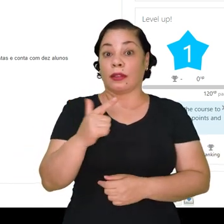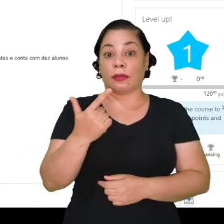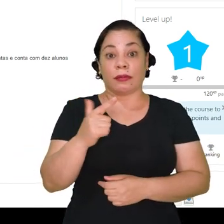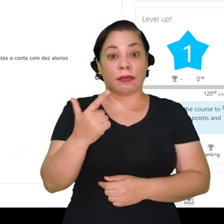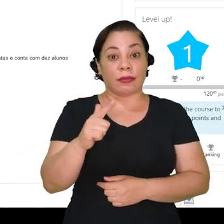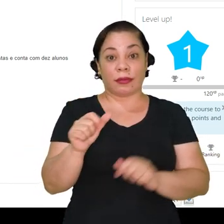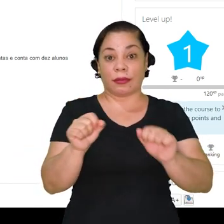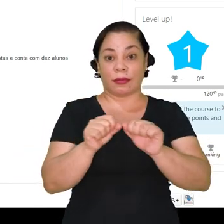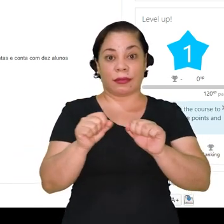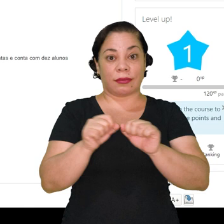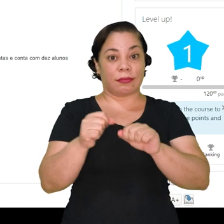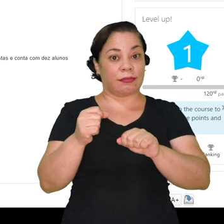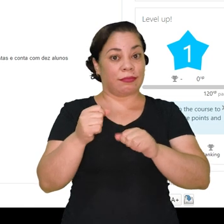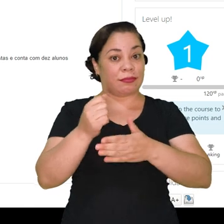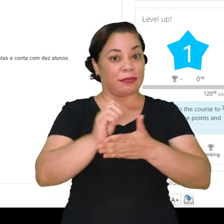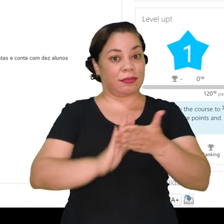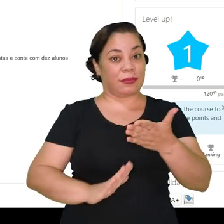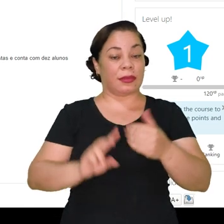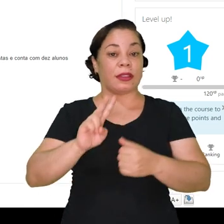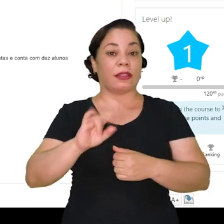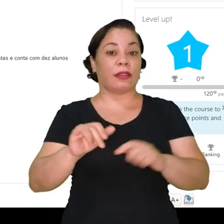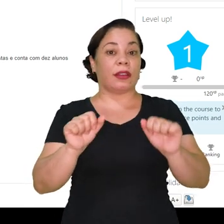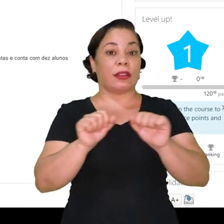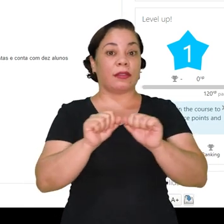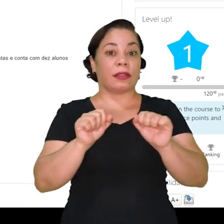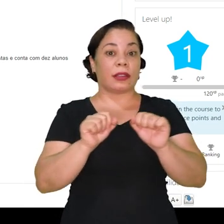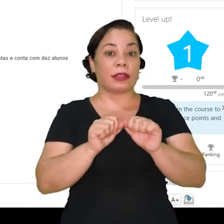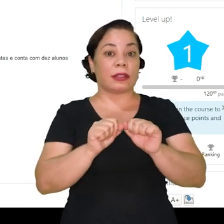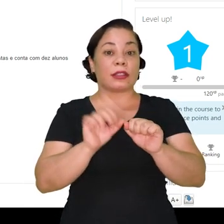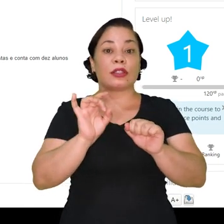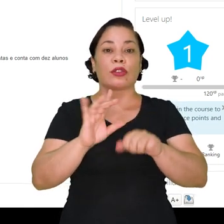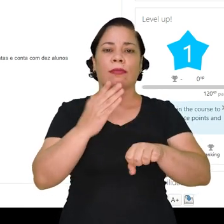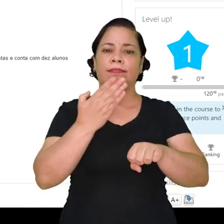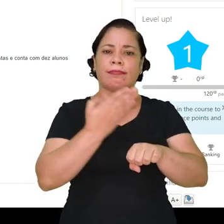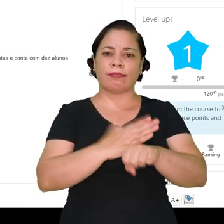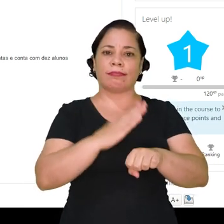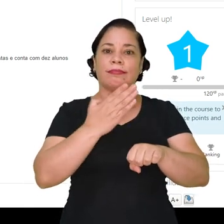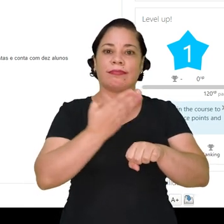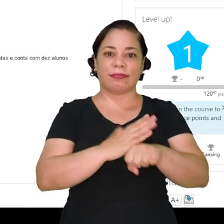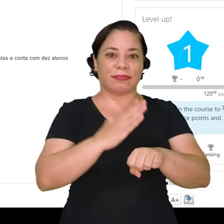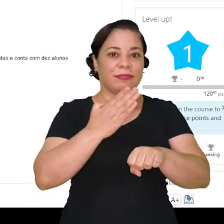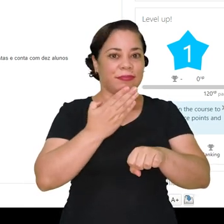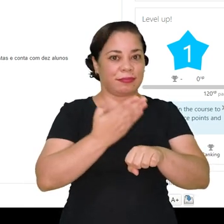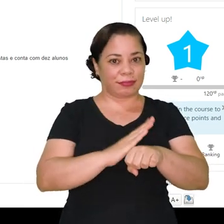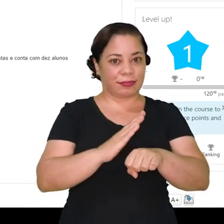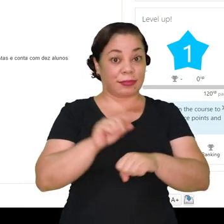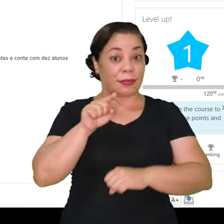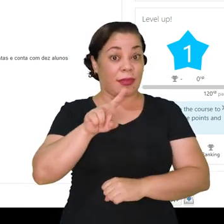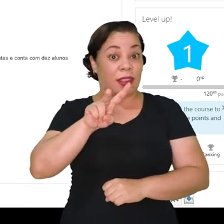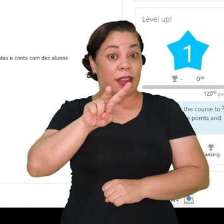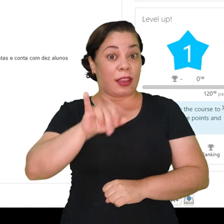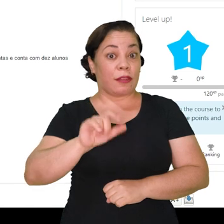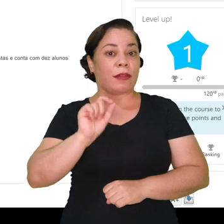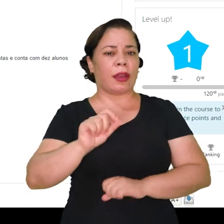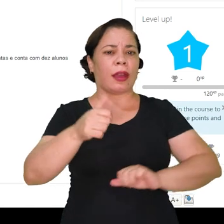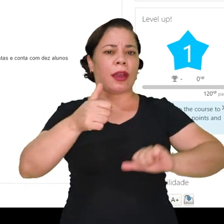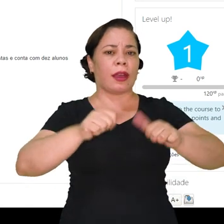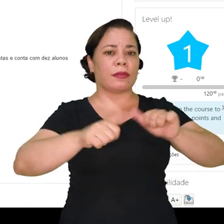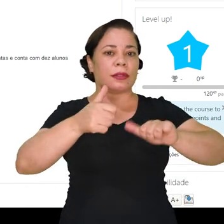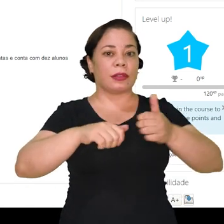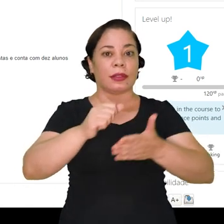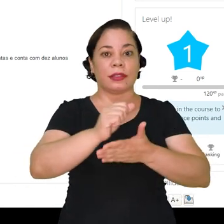não vai realizar as atividades. Você vai realizar a prática, ou seja, você vai